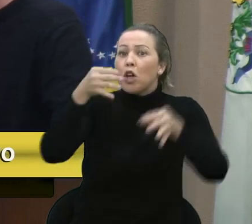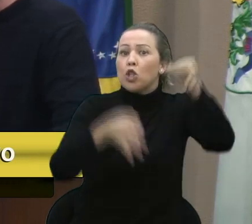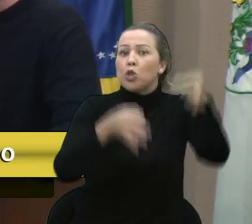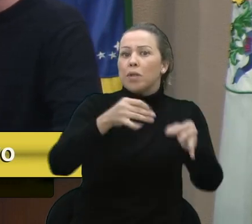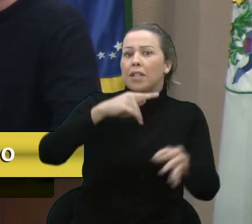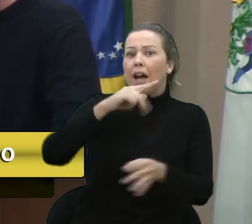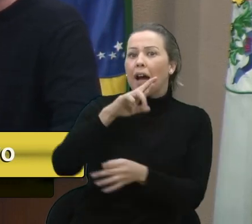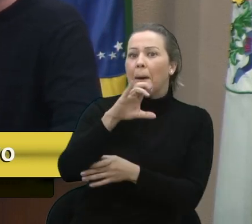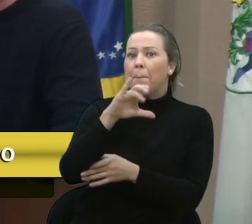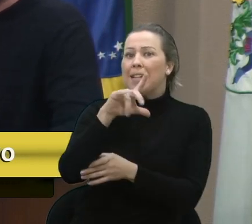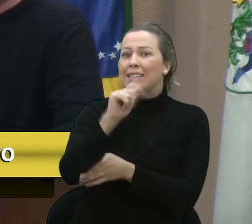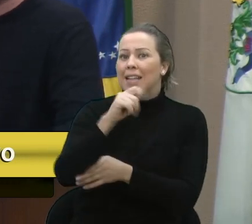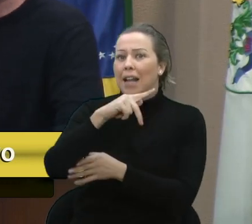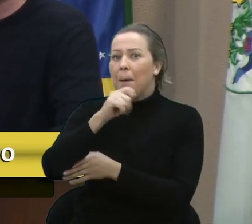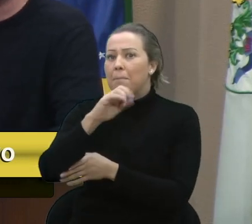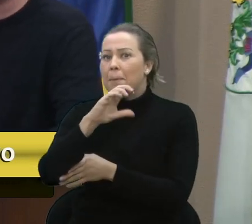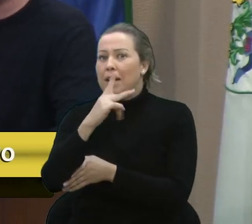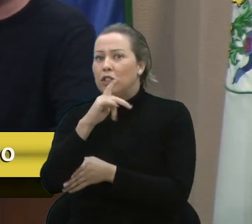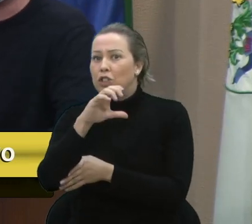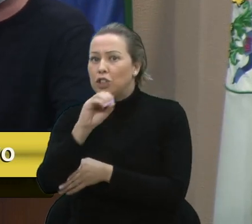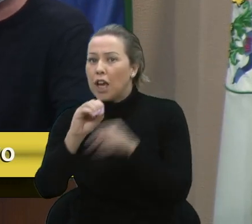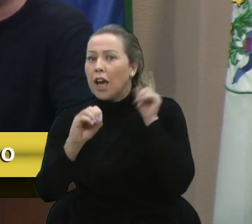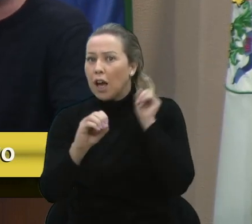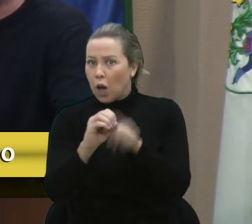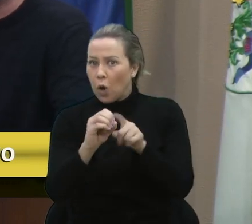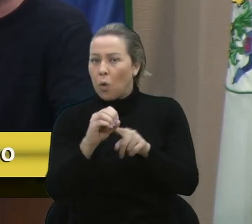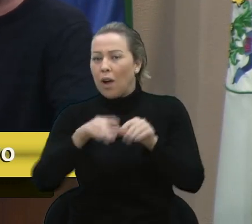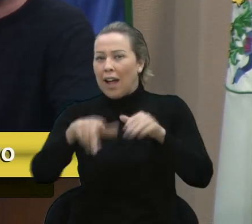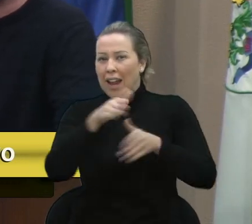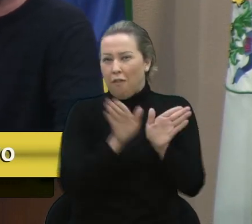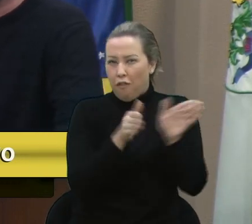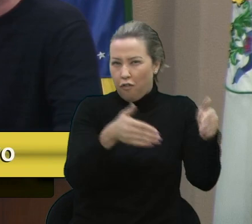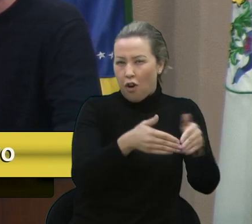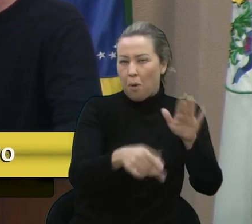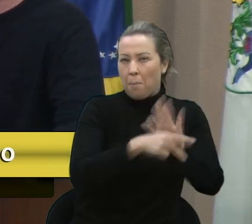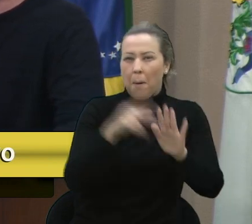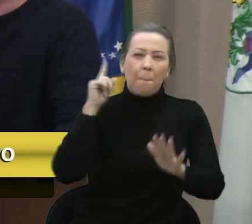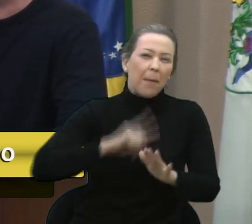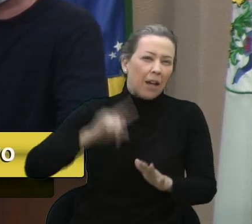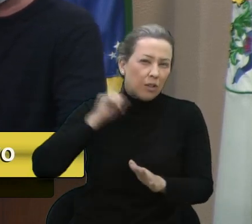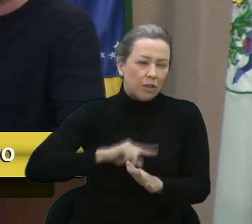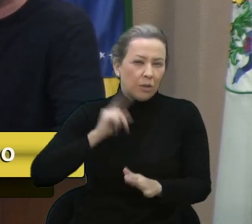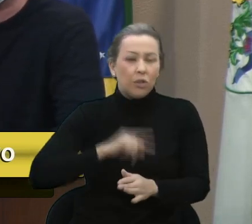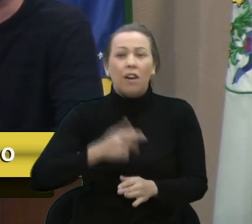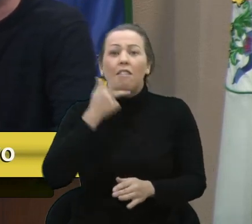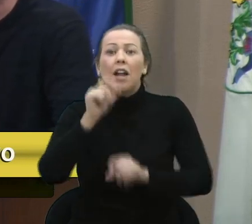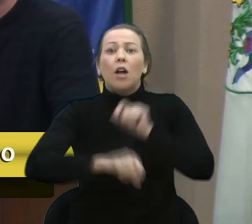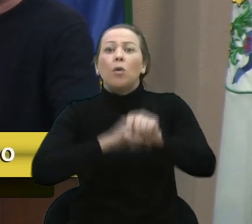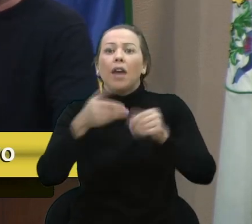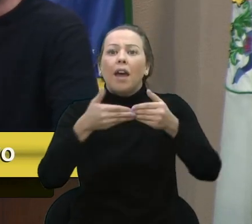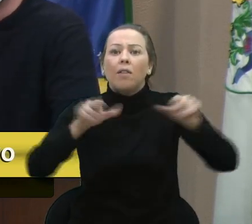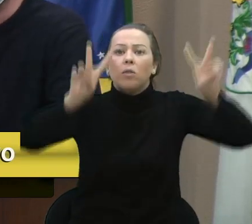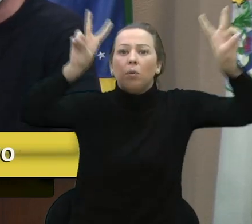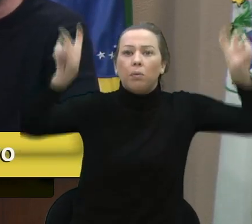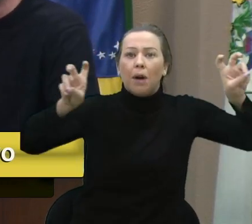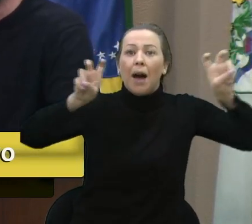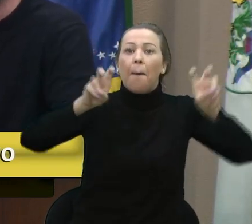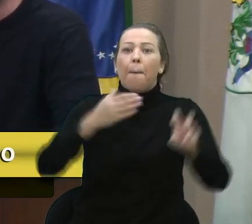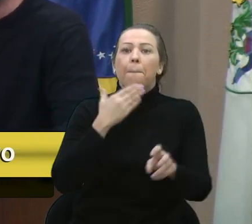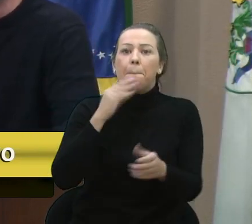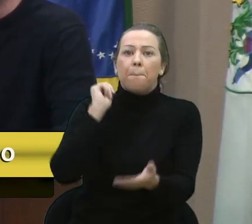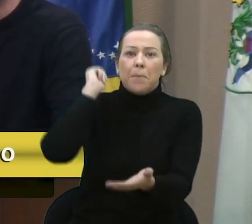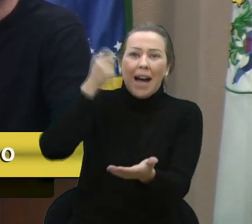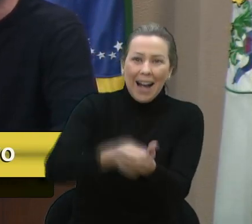Priscila Pacheco, da 16ª Vara do Trabalho de Belo Horizonte, que diz, abre aspas, a cobrança de